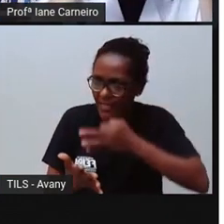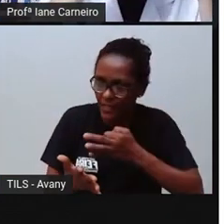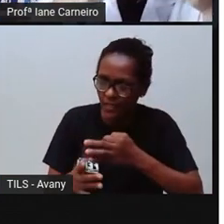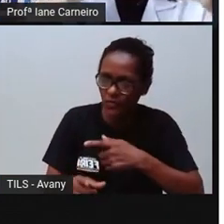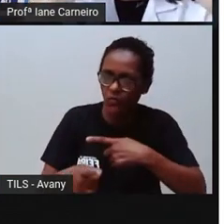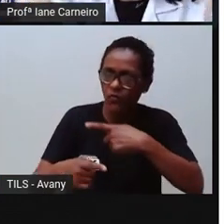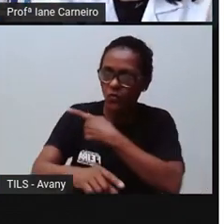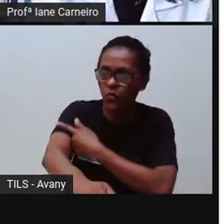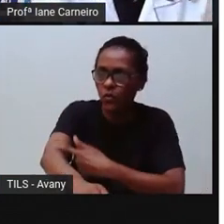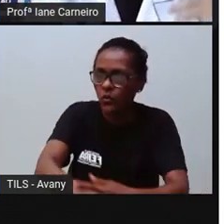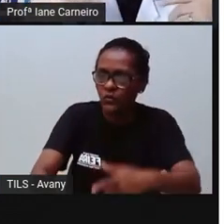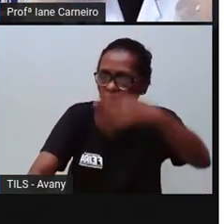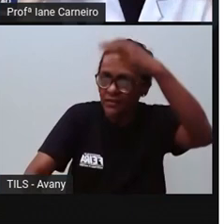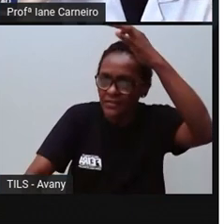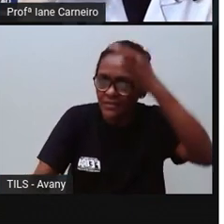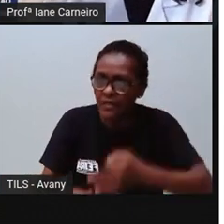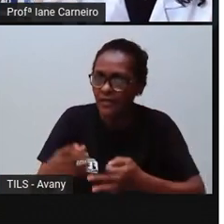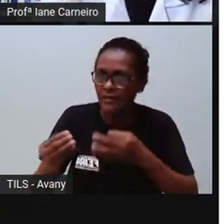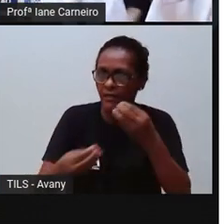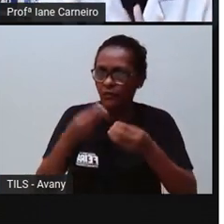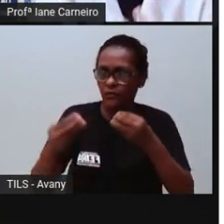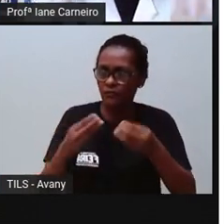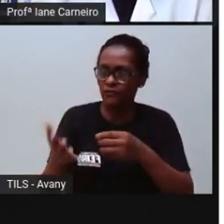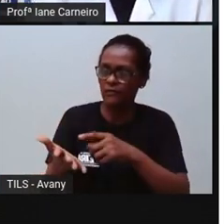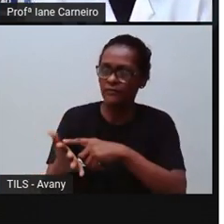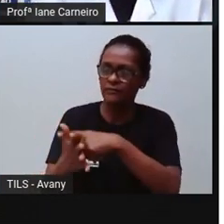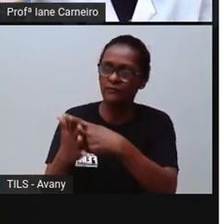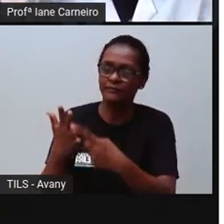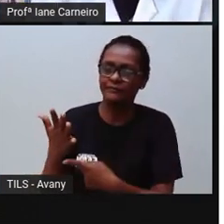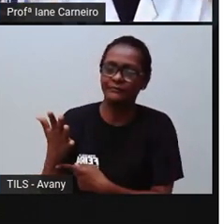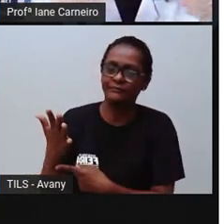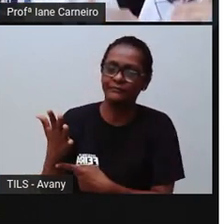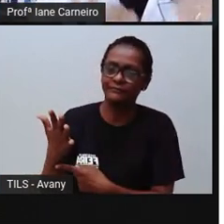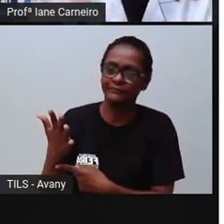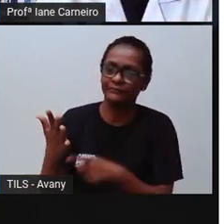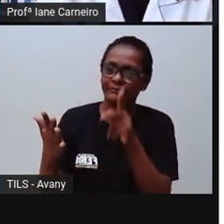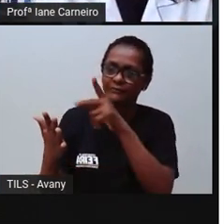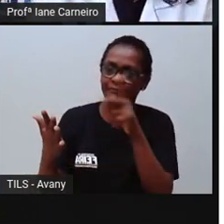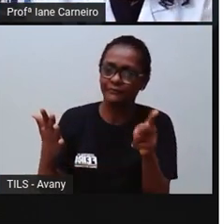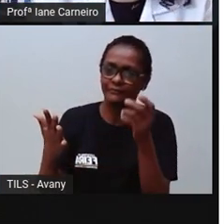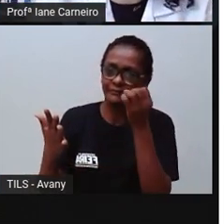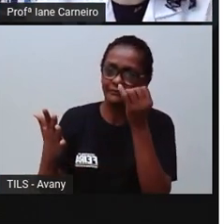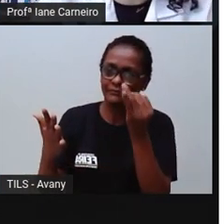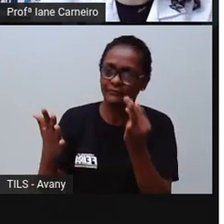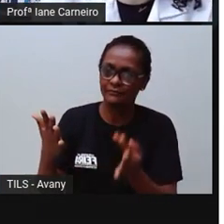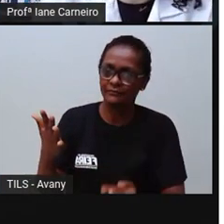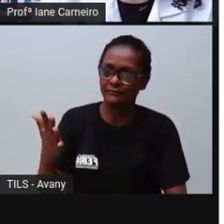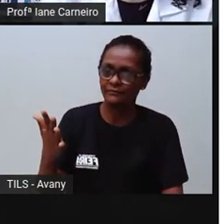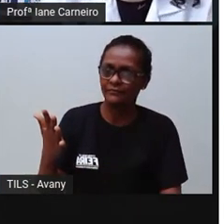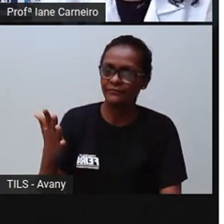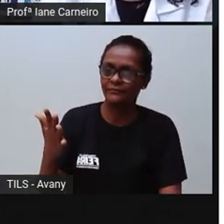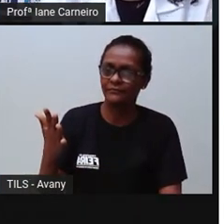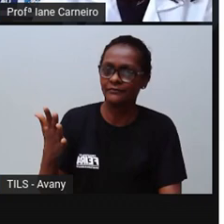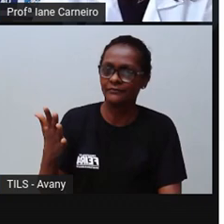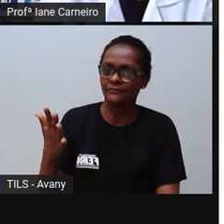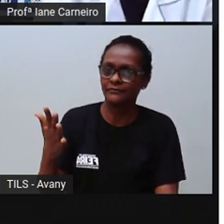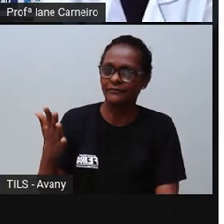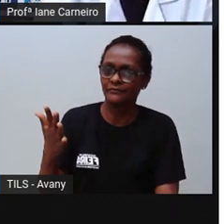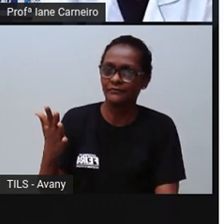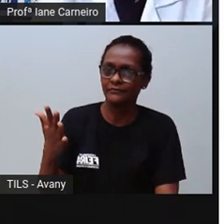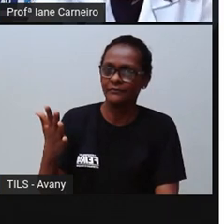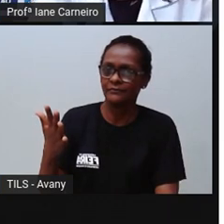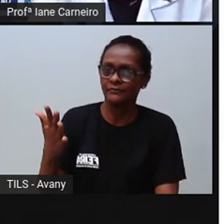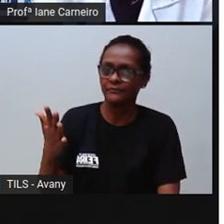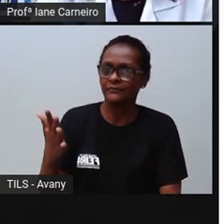uma maneira legal, de uma maneira que não vai causar problema nem para você, nem para outra pessoa. Então vamos ver as dicas que a Pró trouxe.